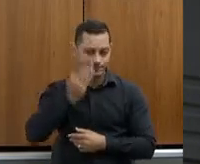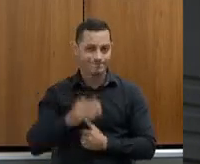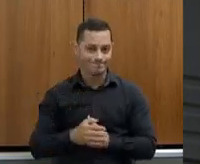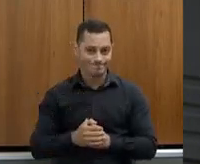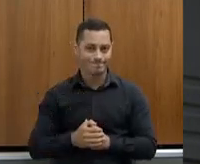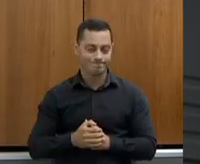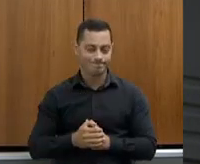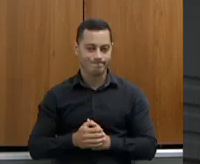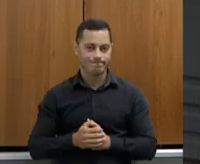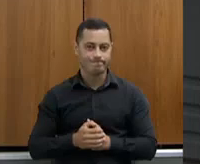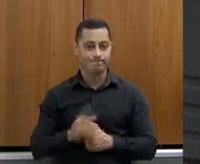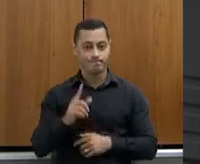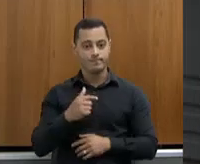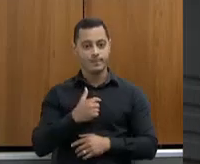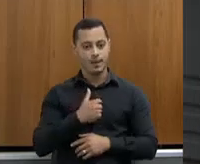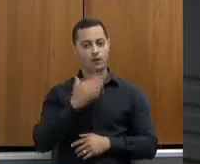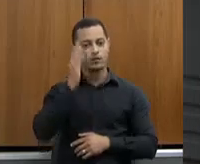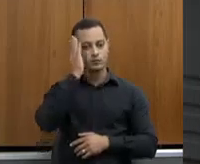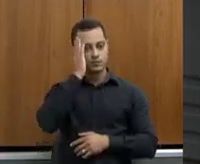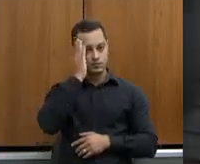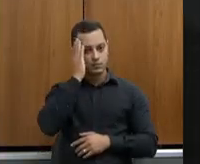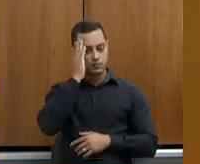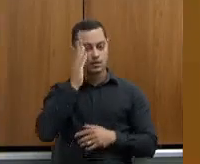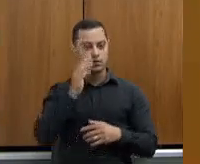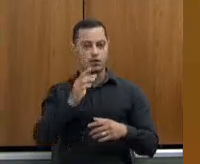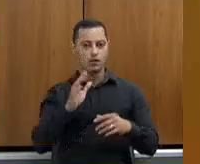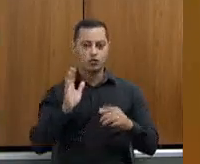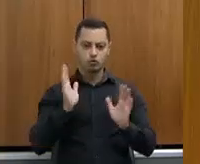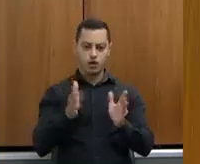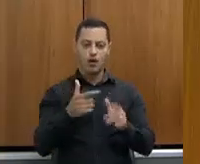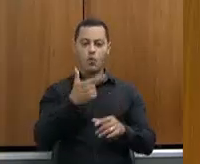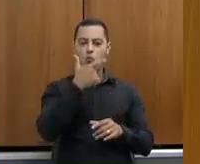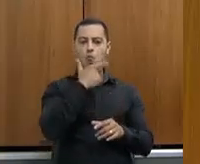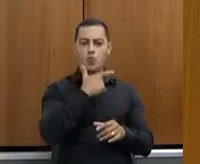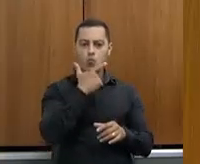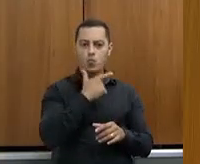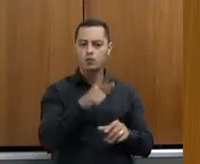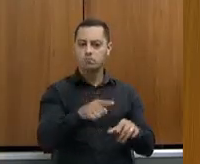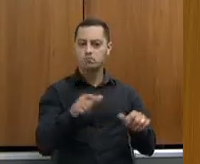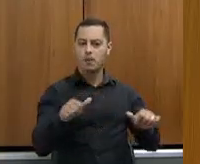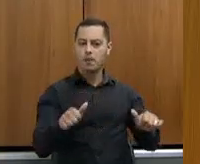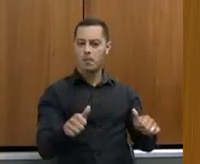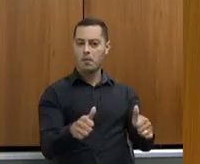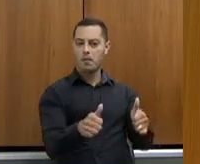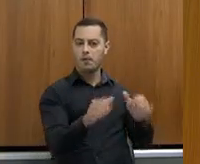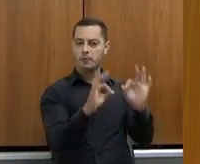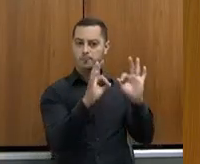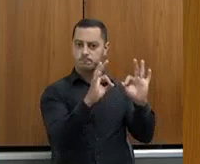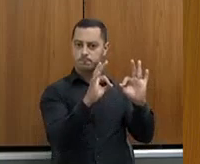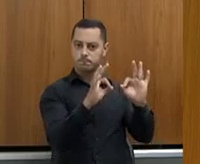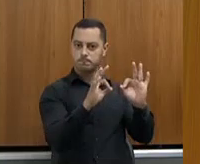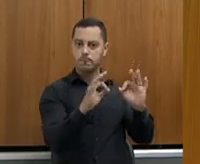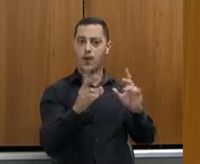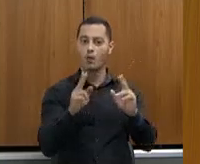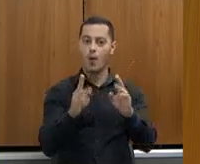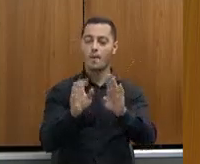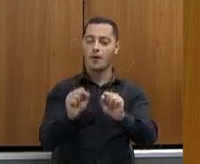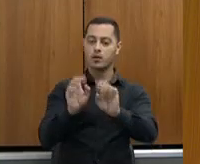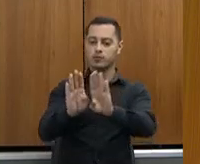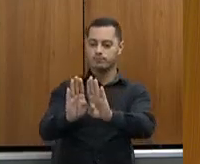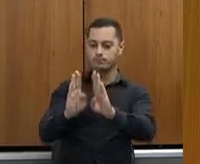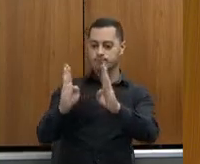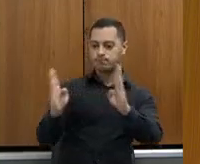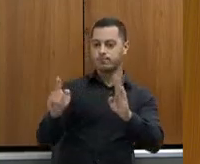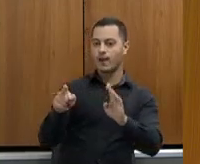entendo que esse trabalho que foi feito com o queijo abre a porteira definitivamente, e é similar para nós fazermos isso